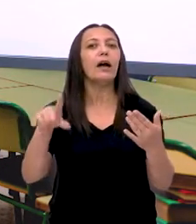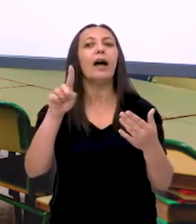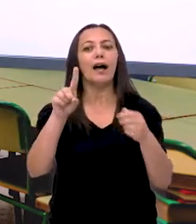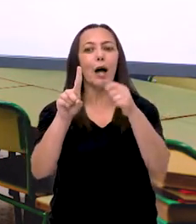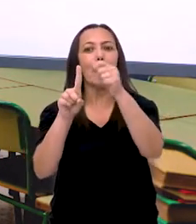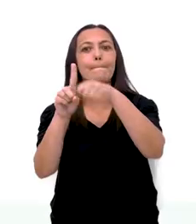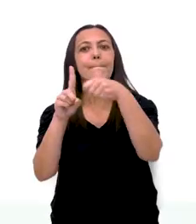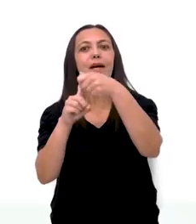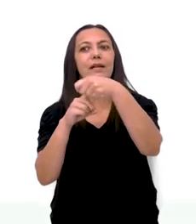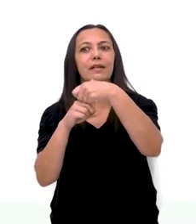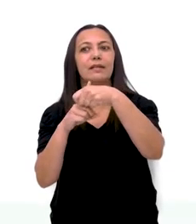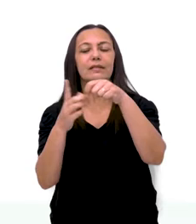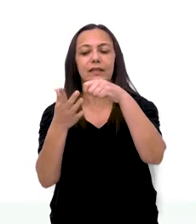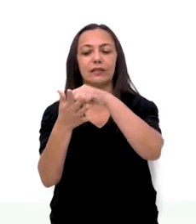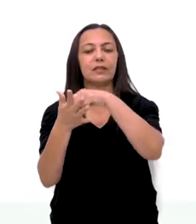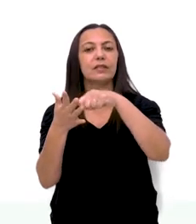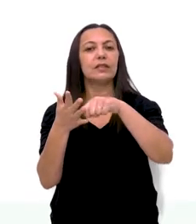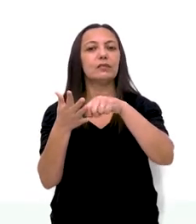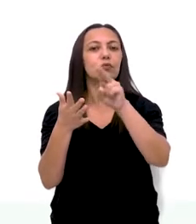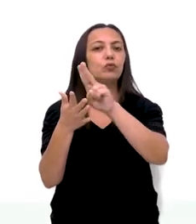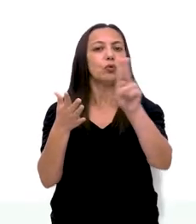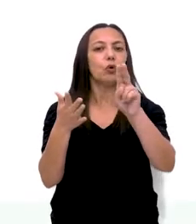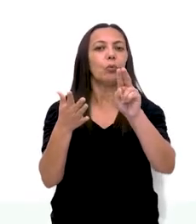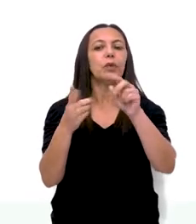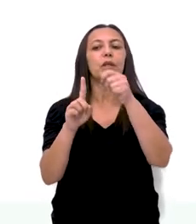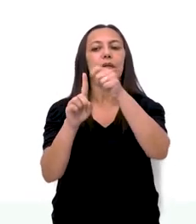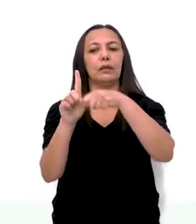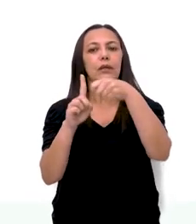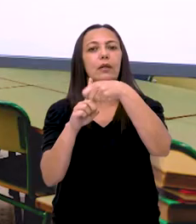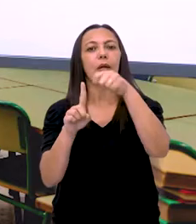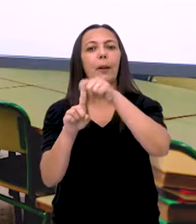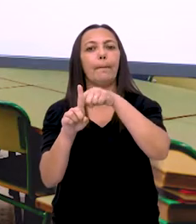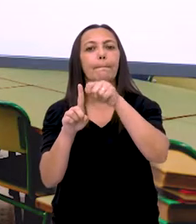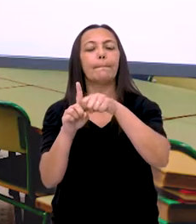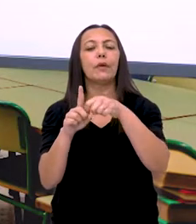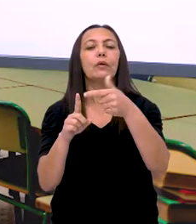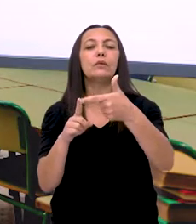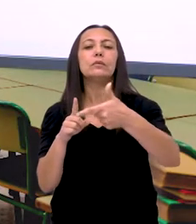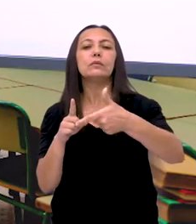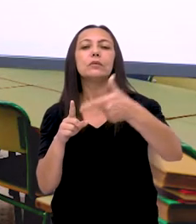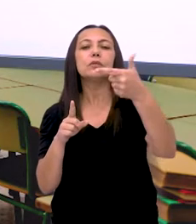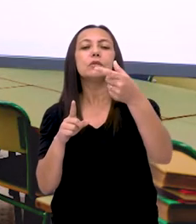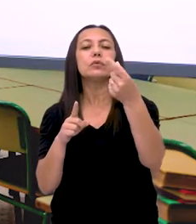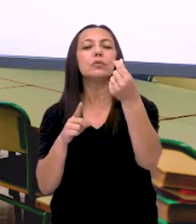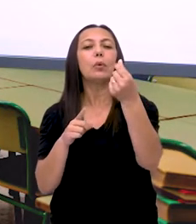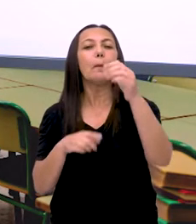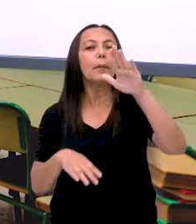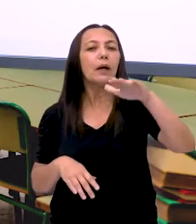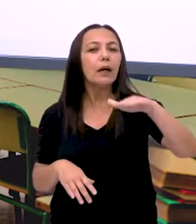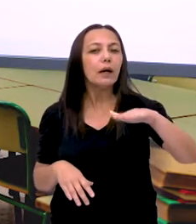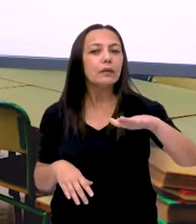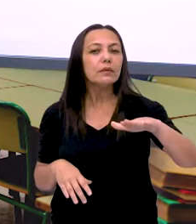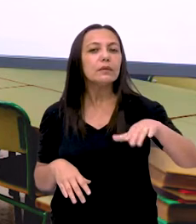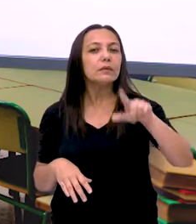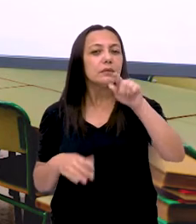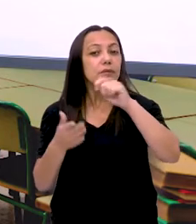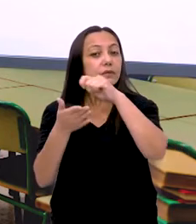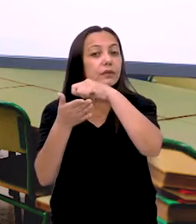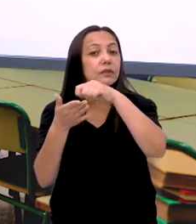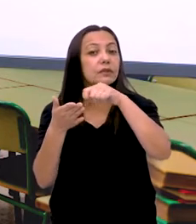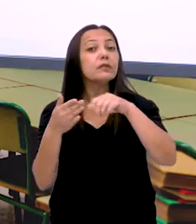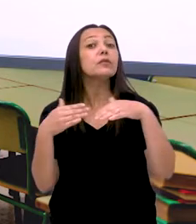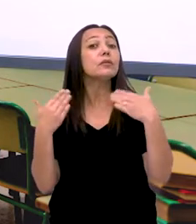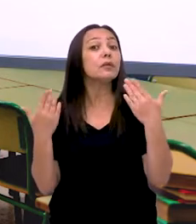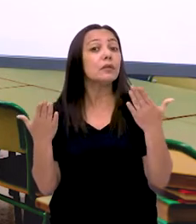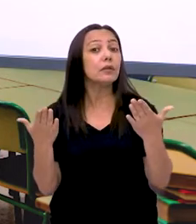A banana. Então eu escrevi o nome banana. Qual o segundo mais barato que você